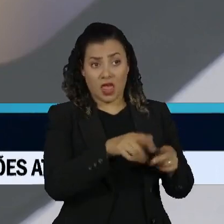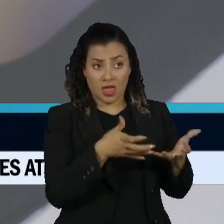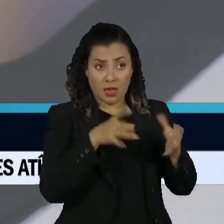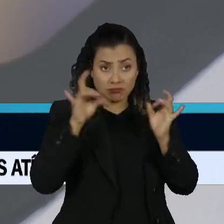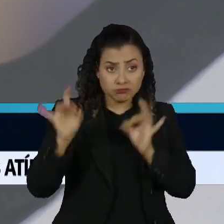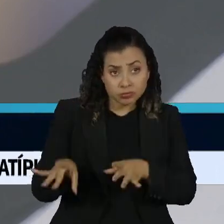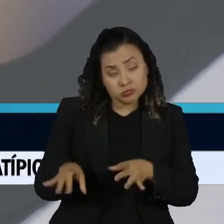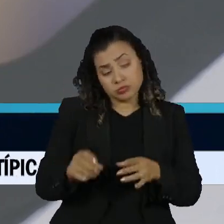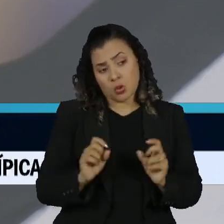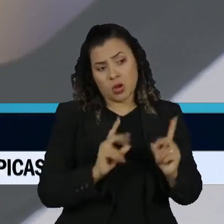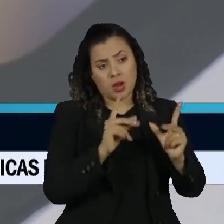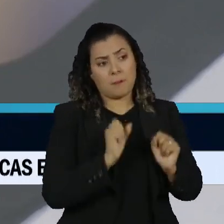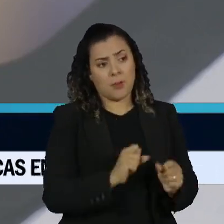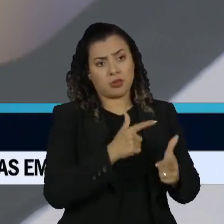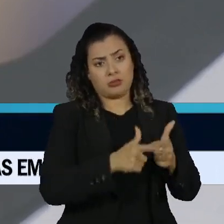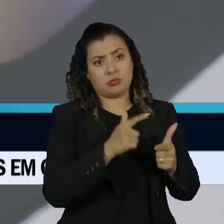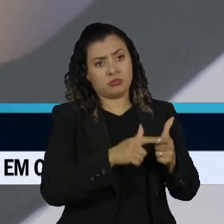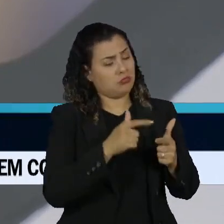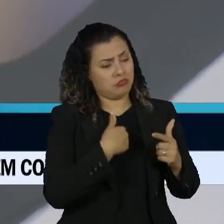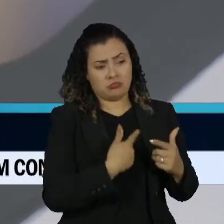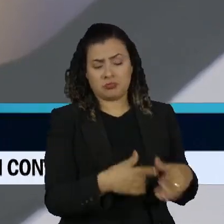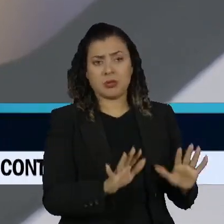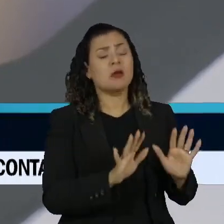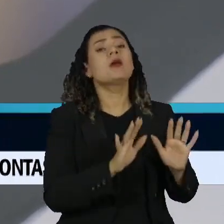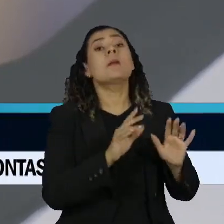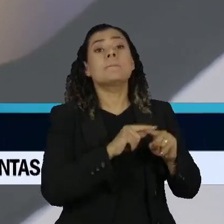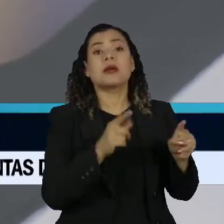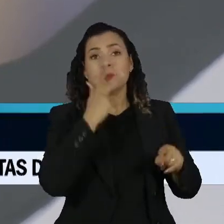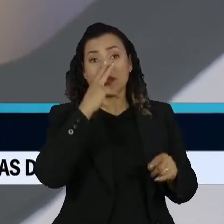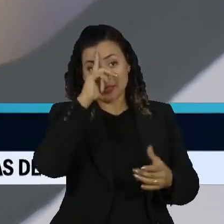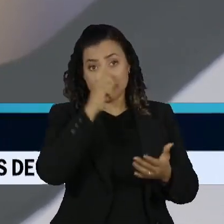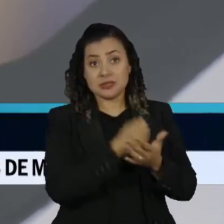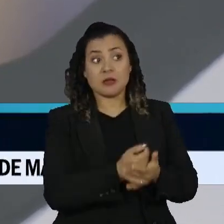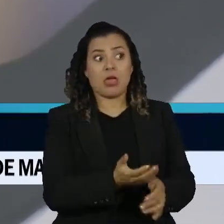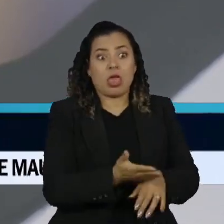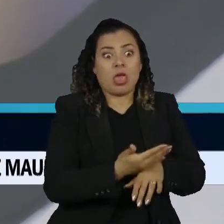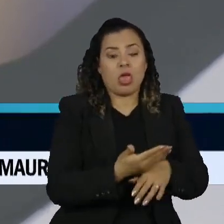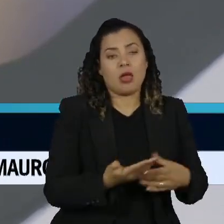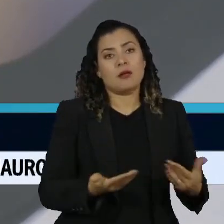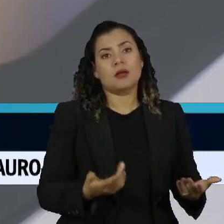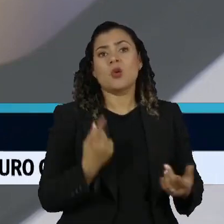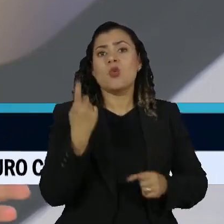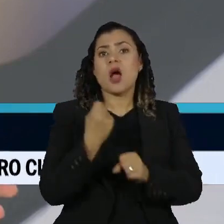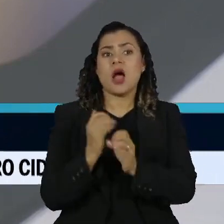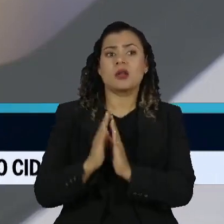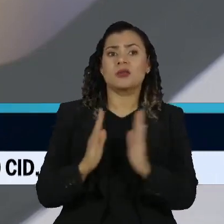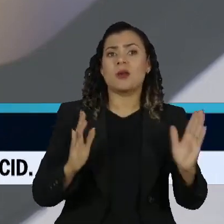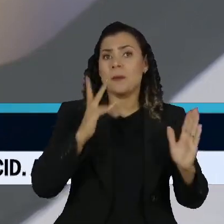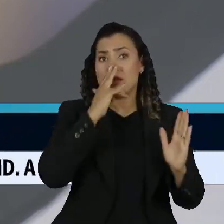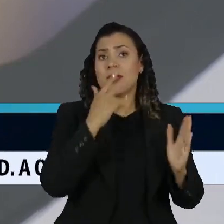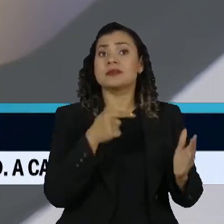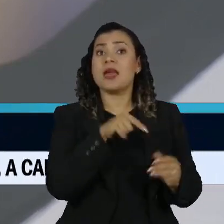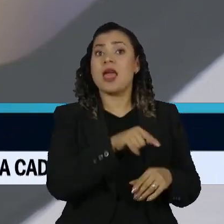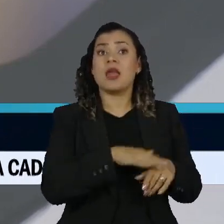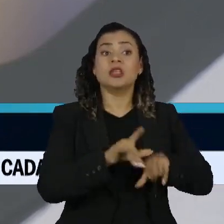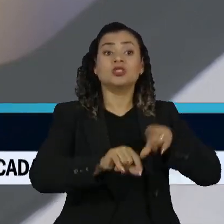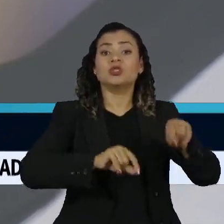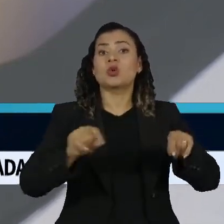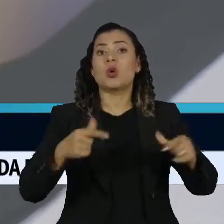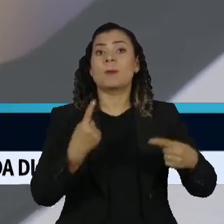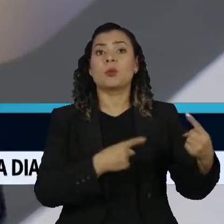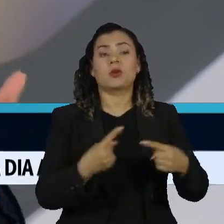mas seria uma decisão muito prematura, o governo não tem nenhum ano e a deixaria sem opções